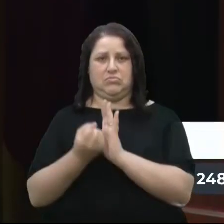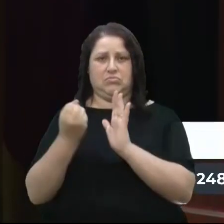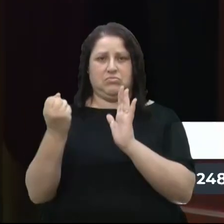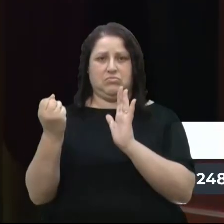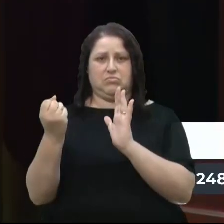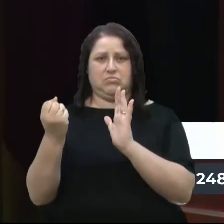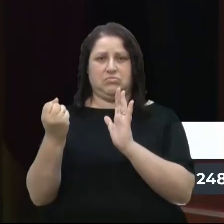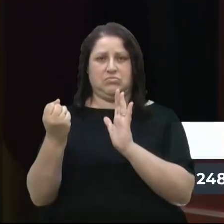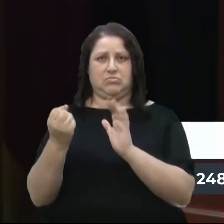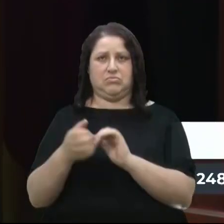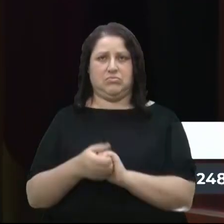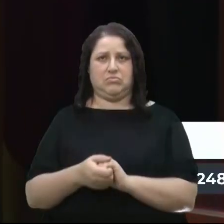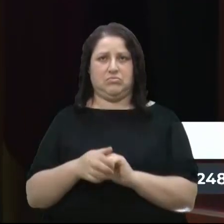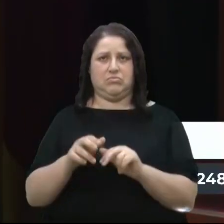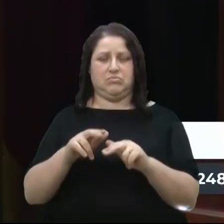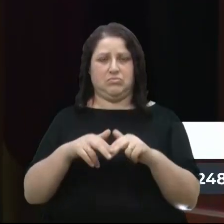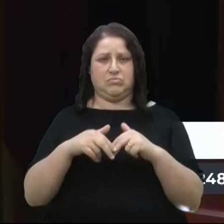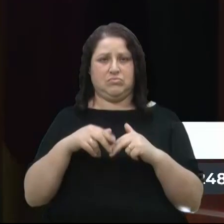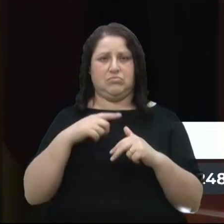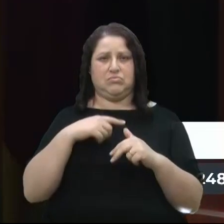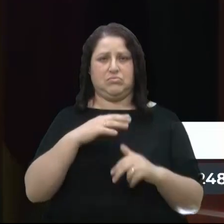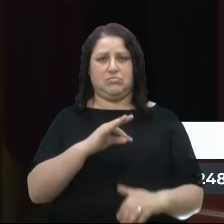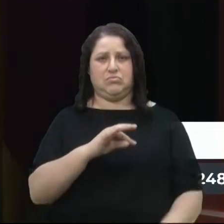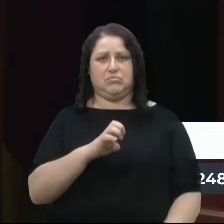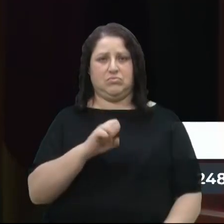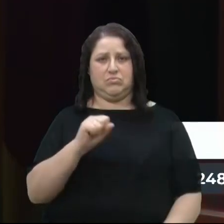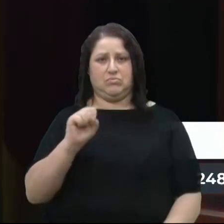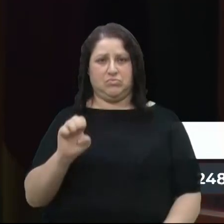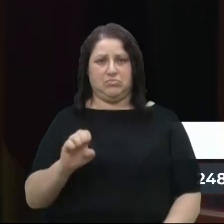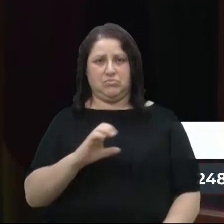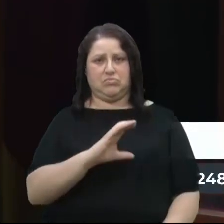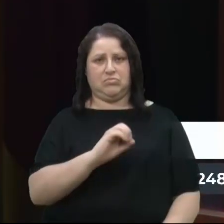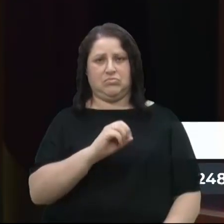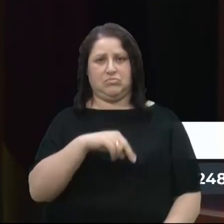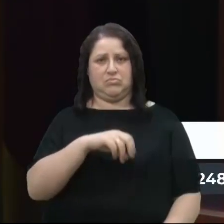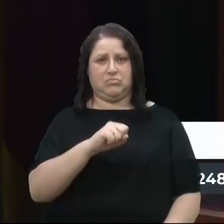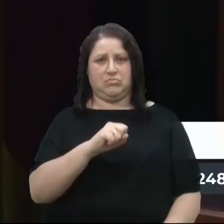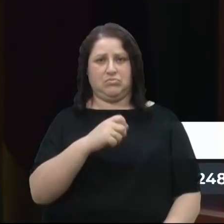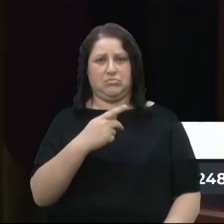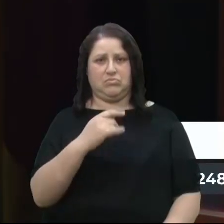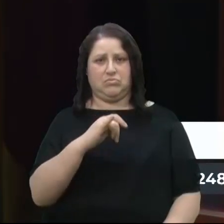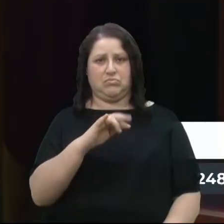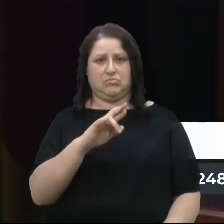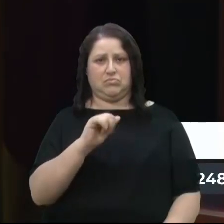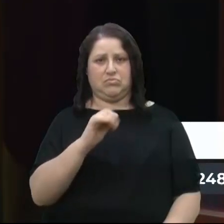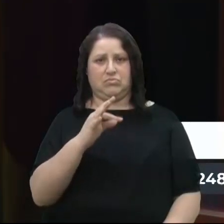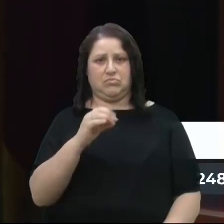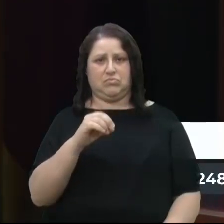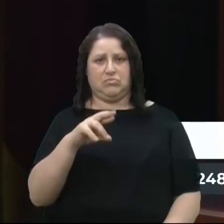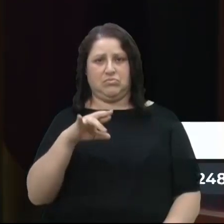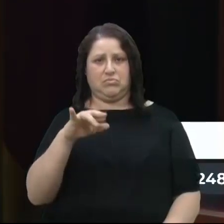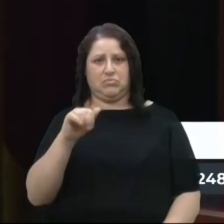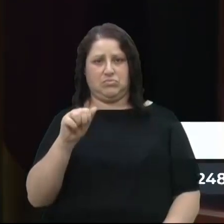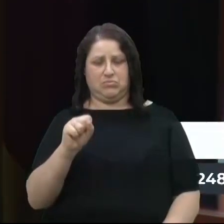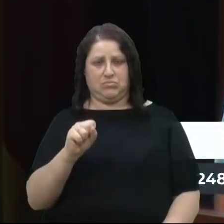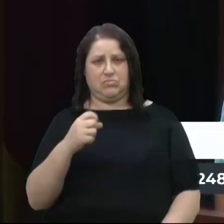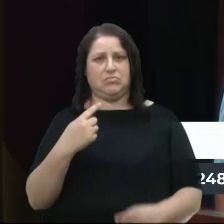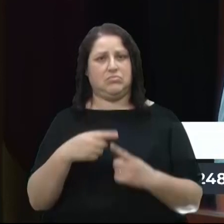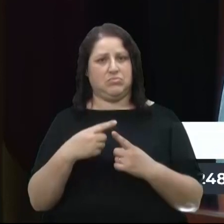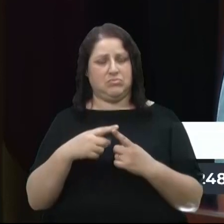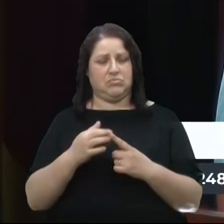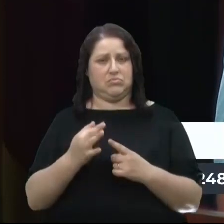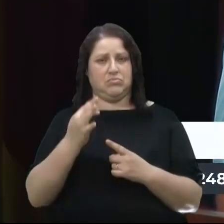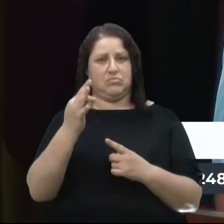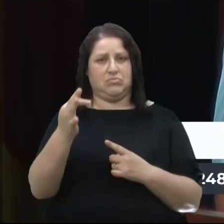em face de teses conspiratórias. Até porque essa empresa, logo mais,